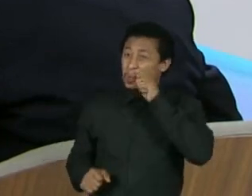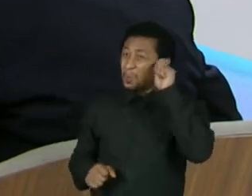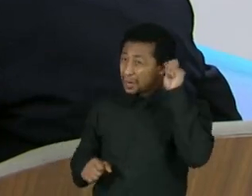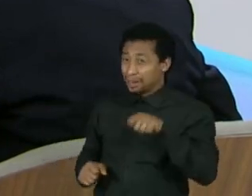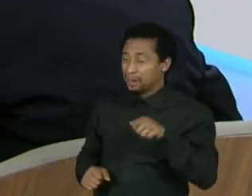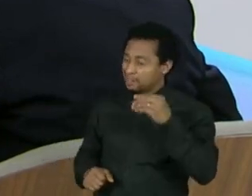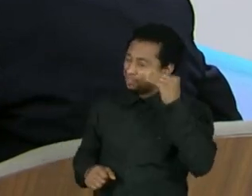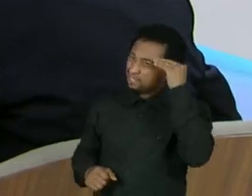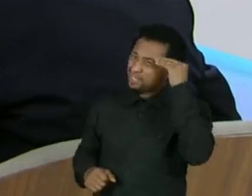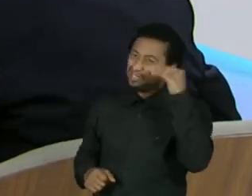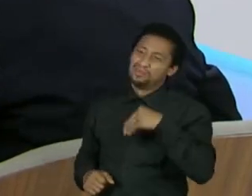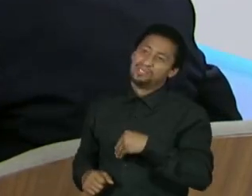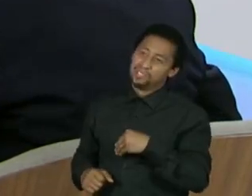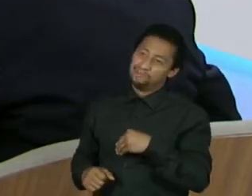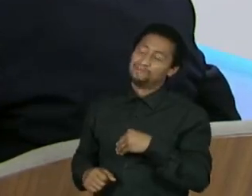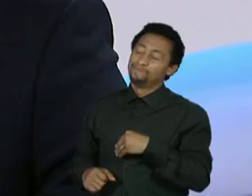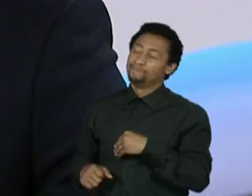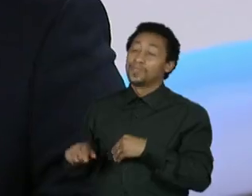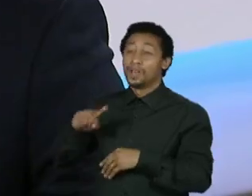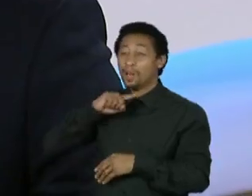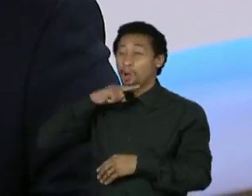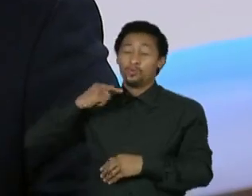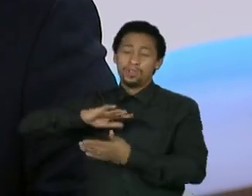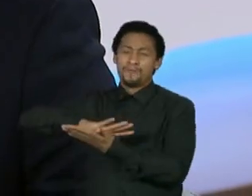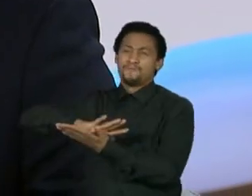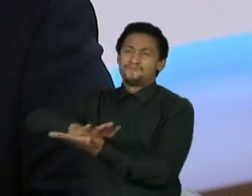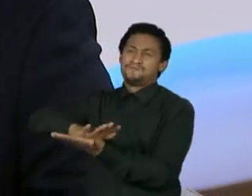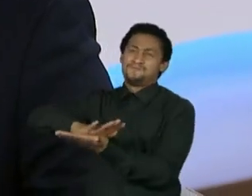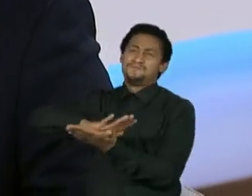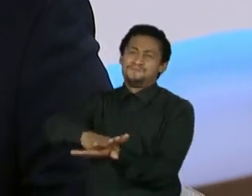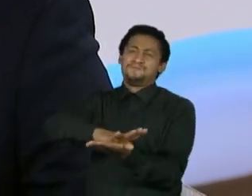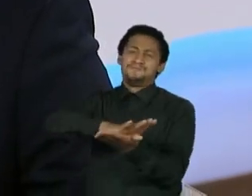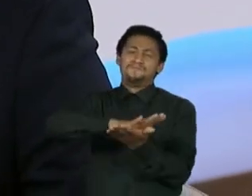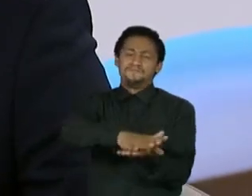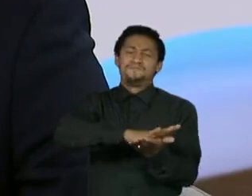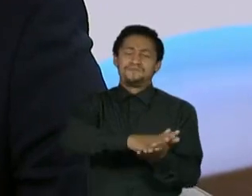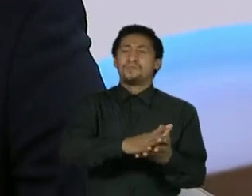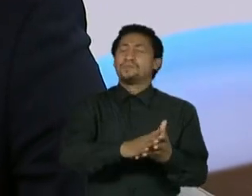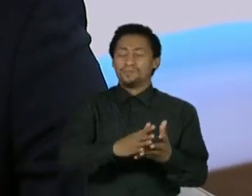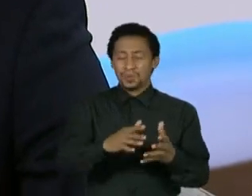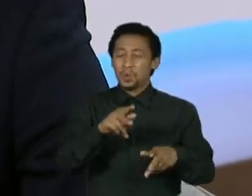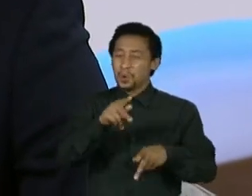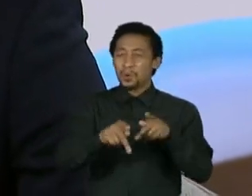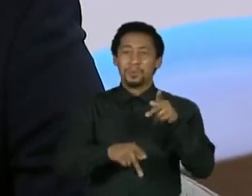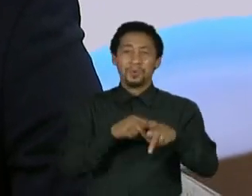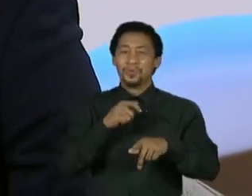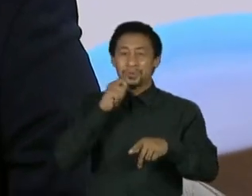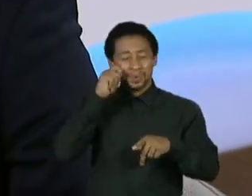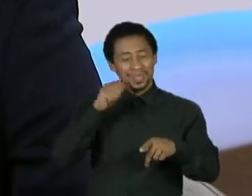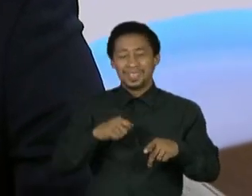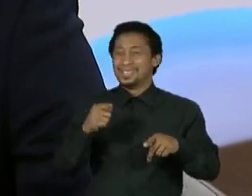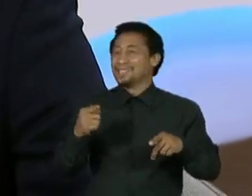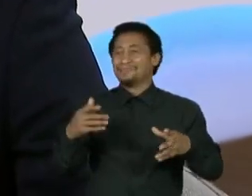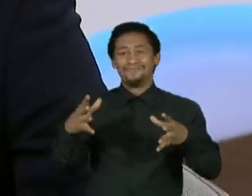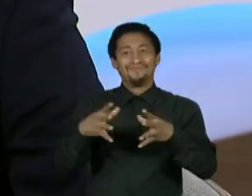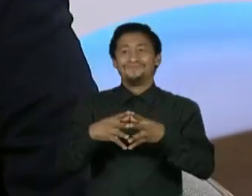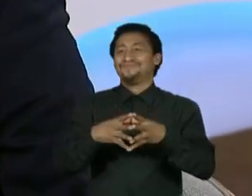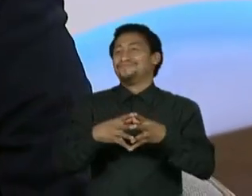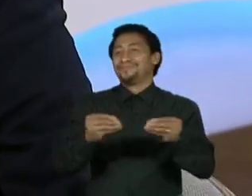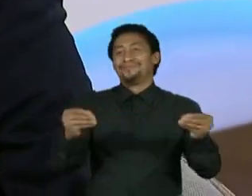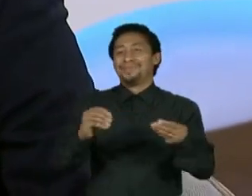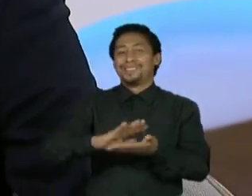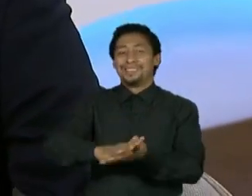Ucrânia e ucranianos. pelas publicações nas agências oficiais